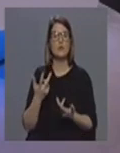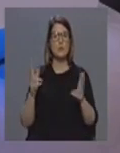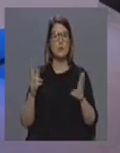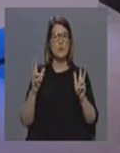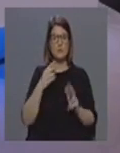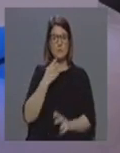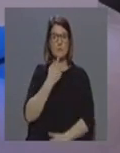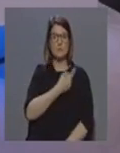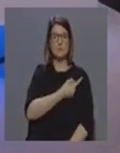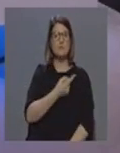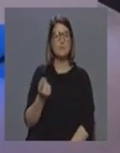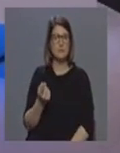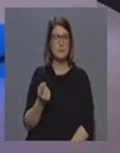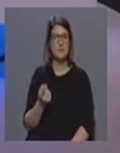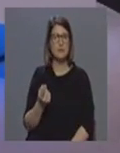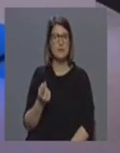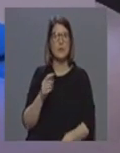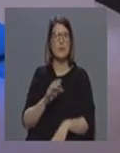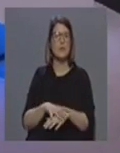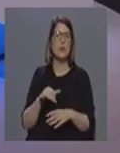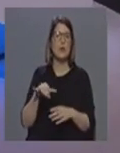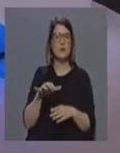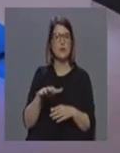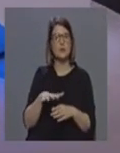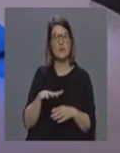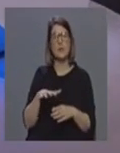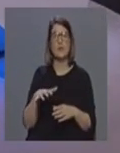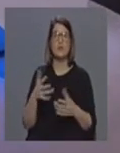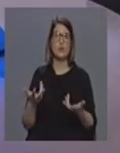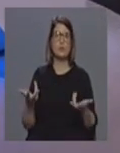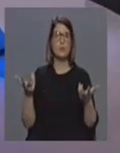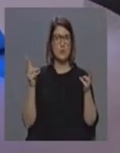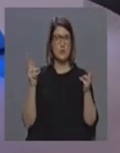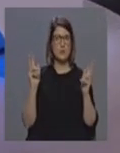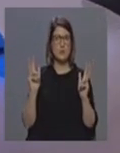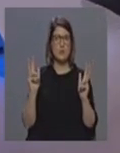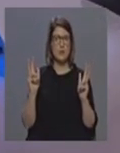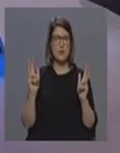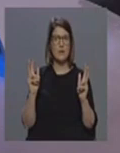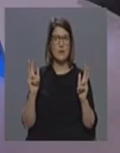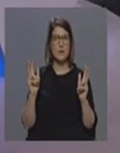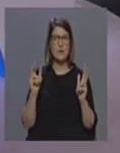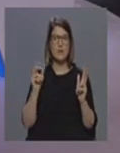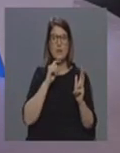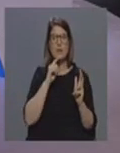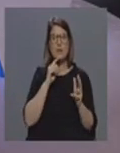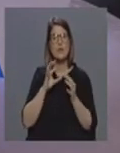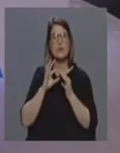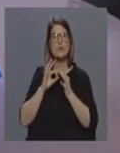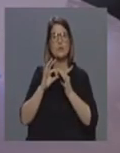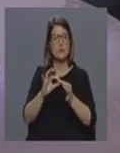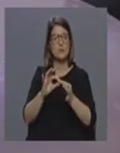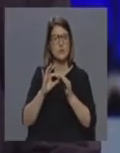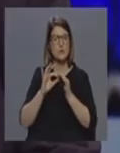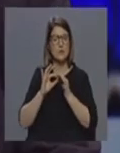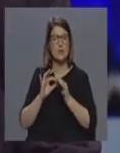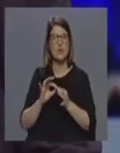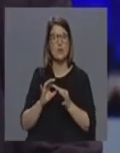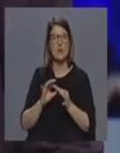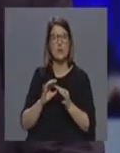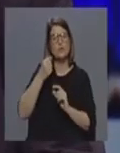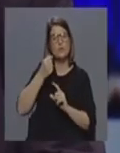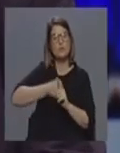exatamente nesse aspecto da disponibilidade para colaborar nesse combate